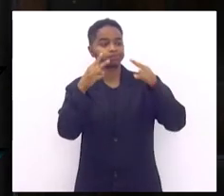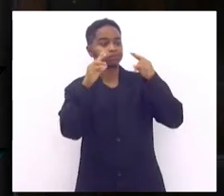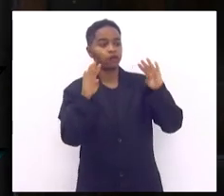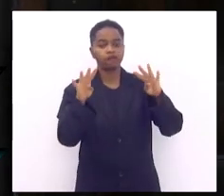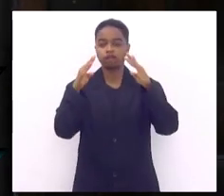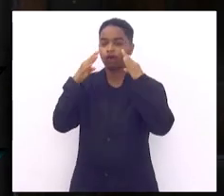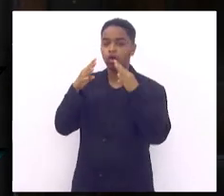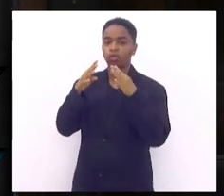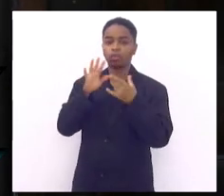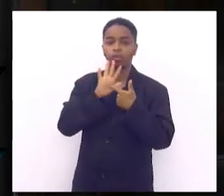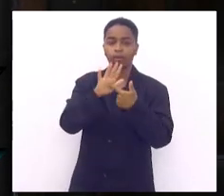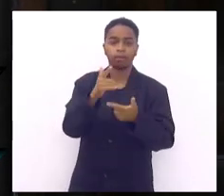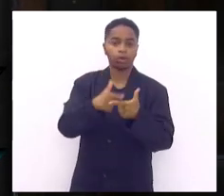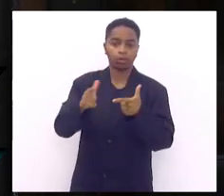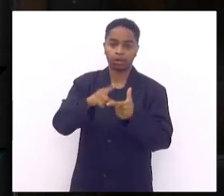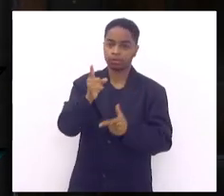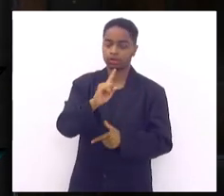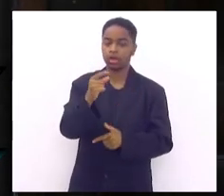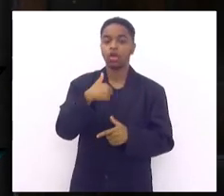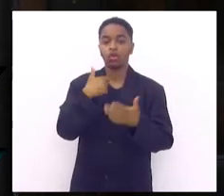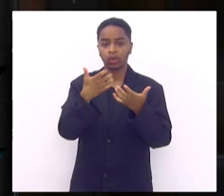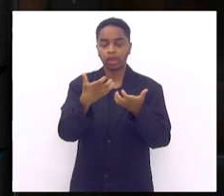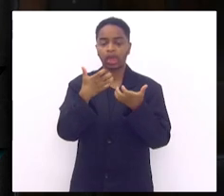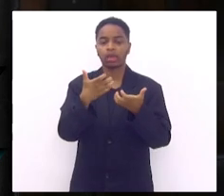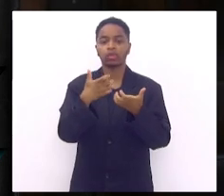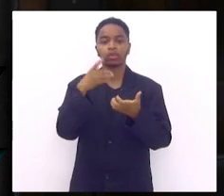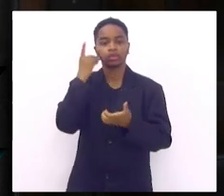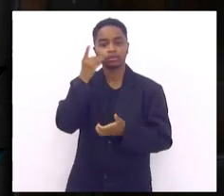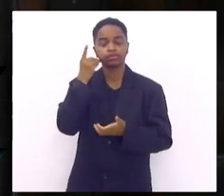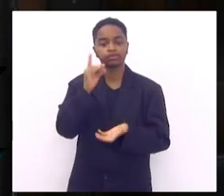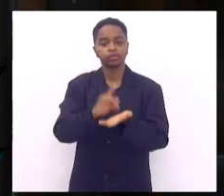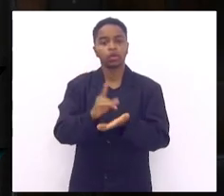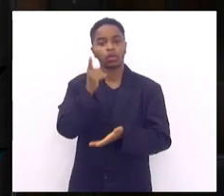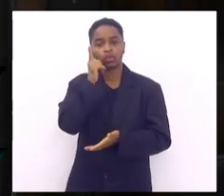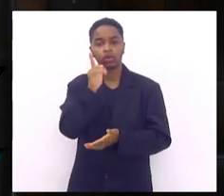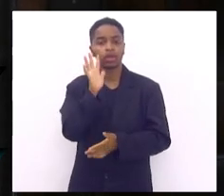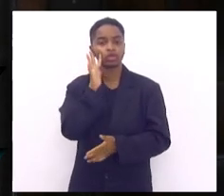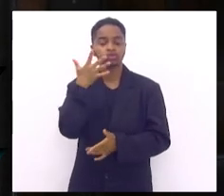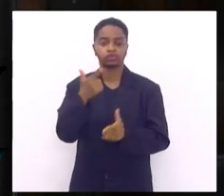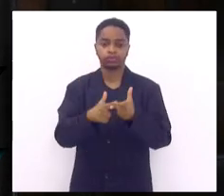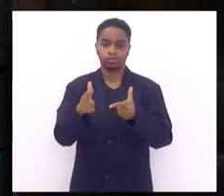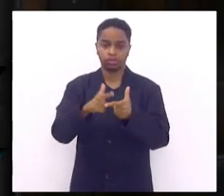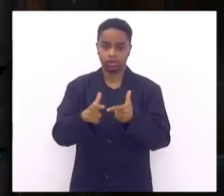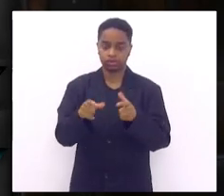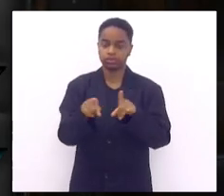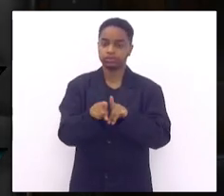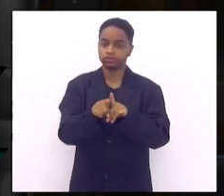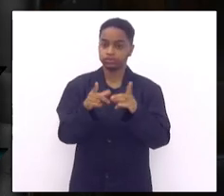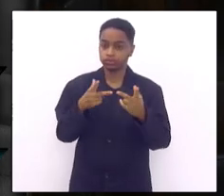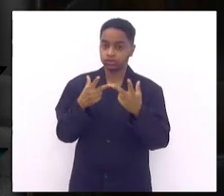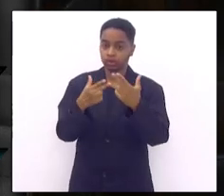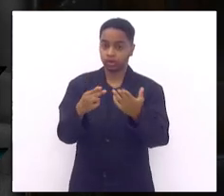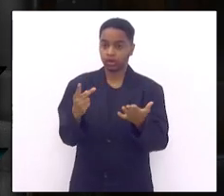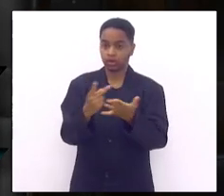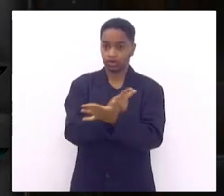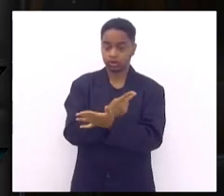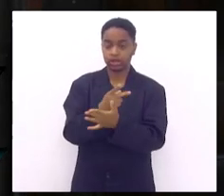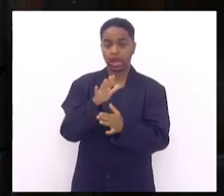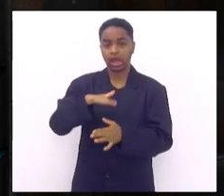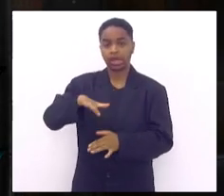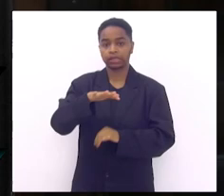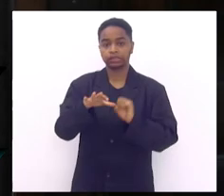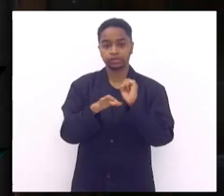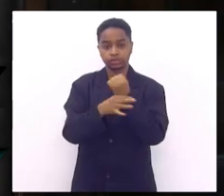apontar um problema quero ser um deputado que consiga soluções para os problemas assim como foi com o caso da segurança